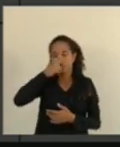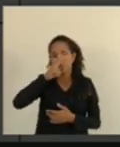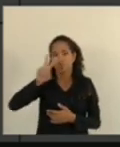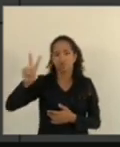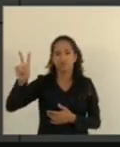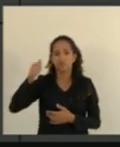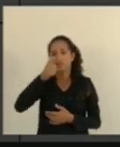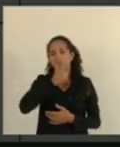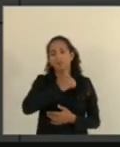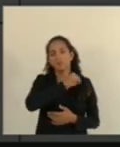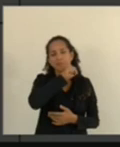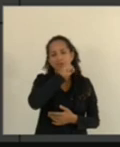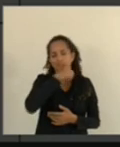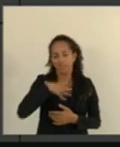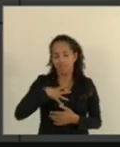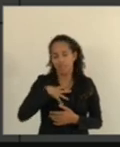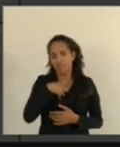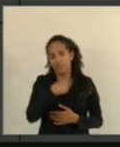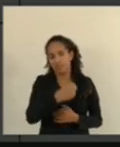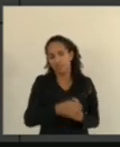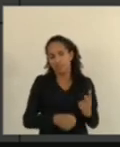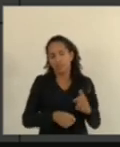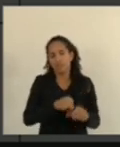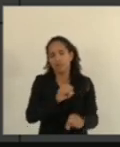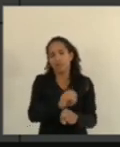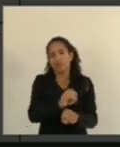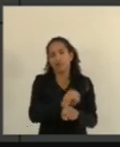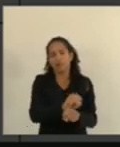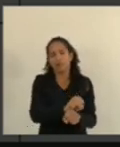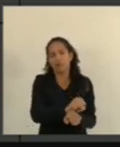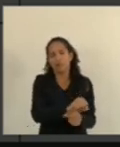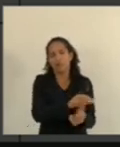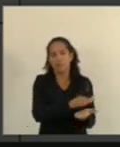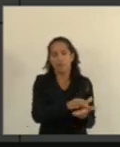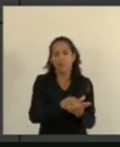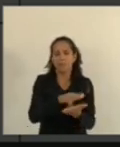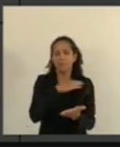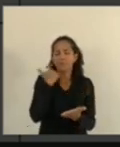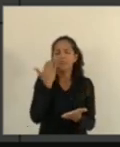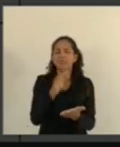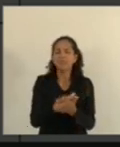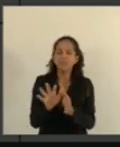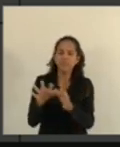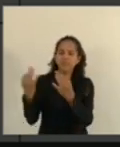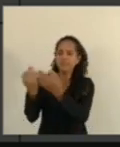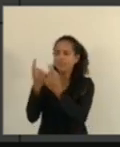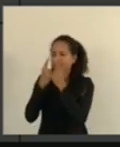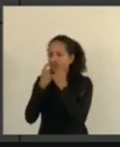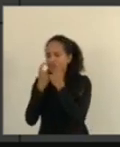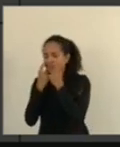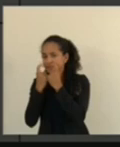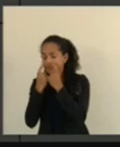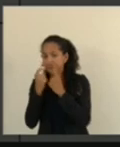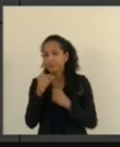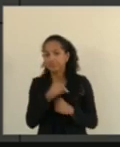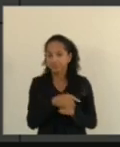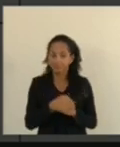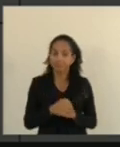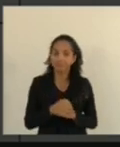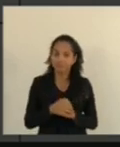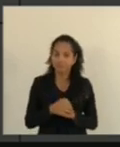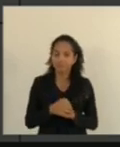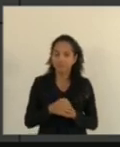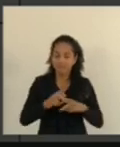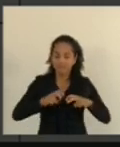mãe e filha ficaram esperando a autópsia, a família chorando, sentados inclusive no